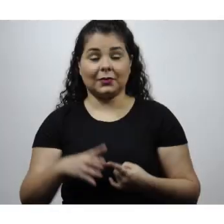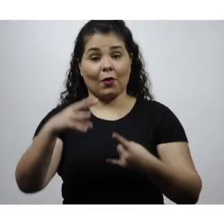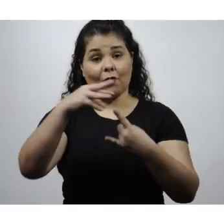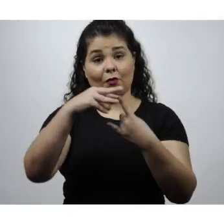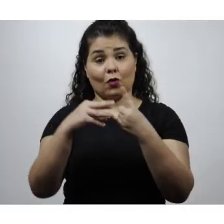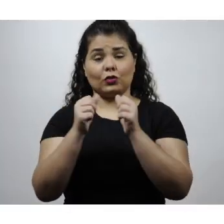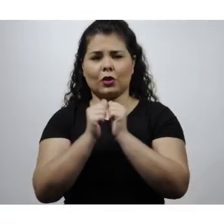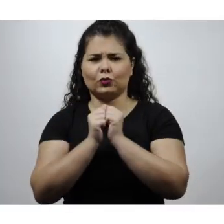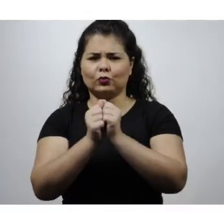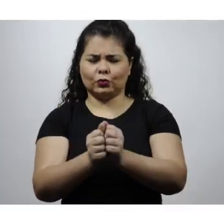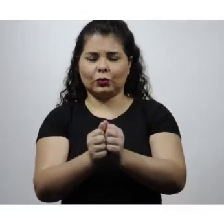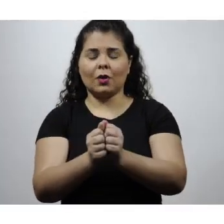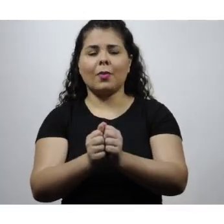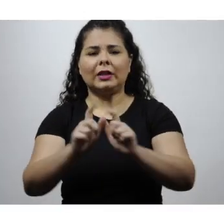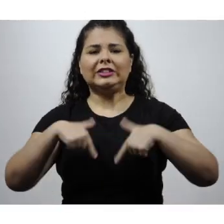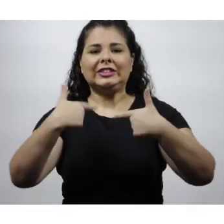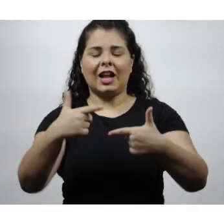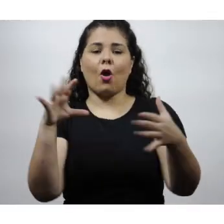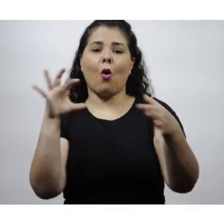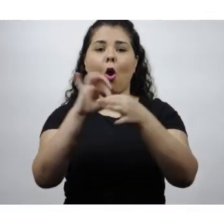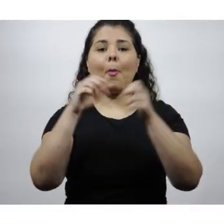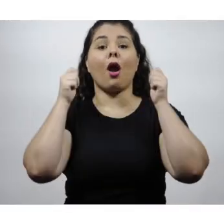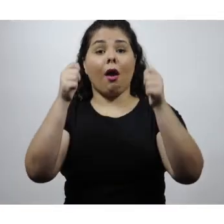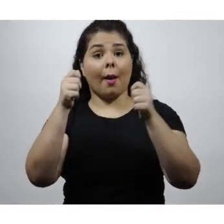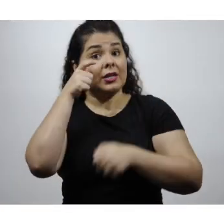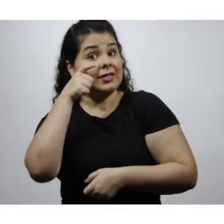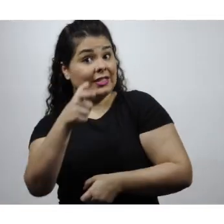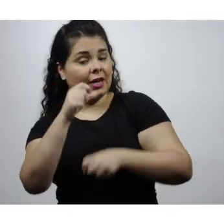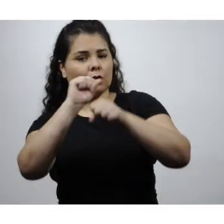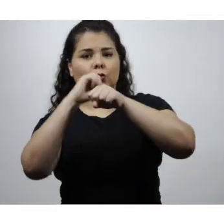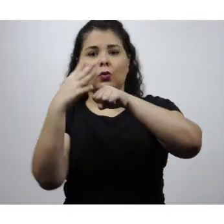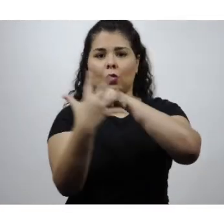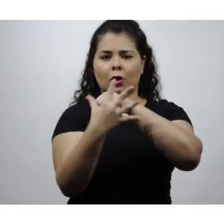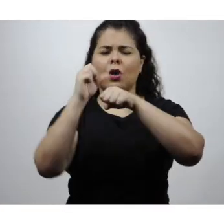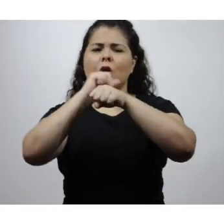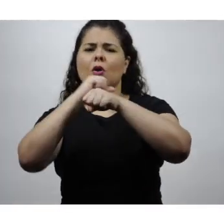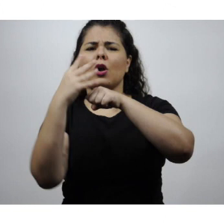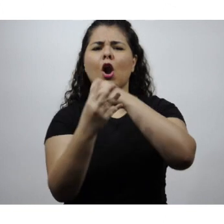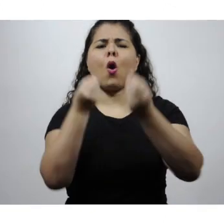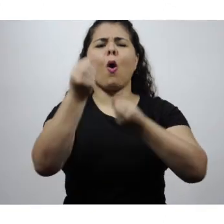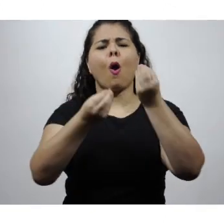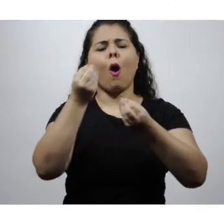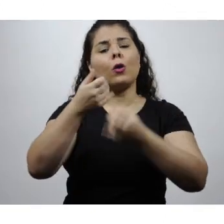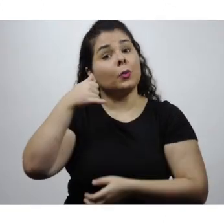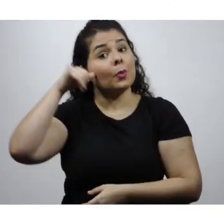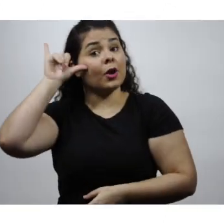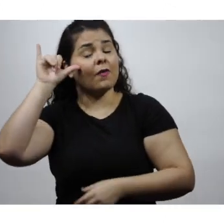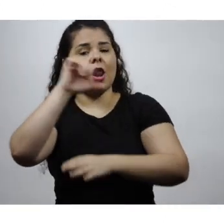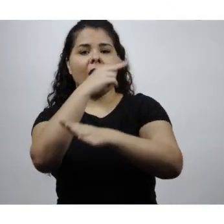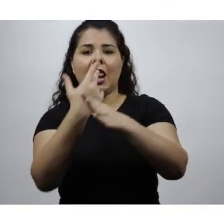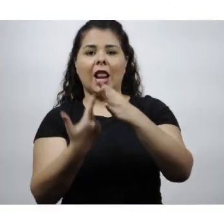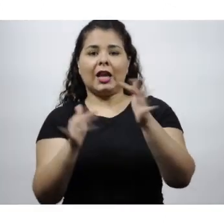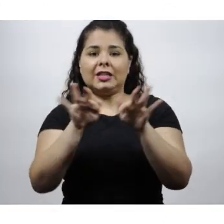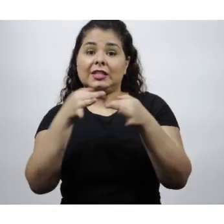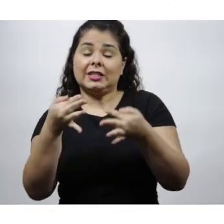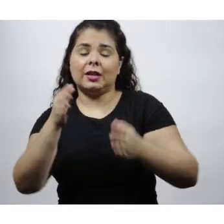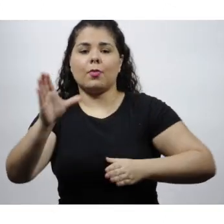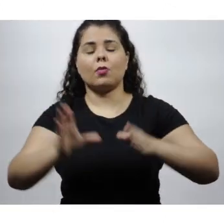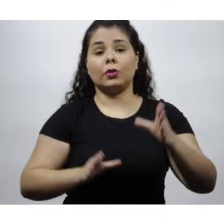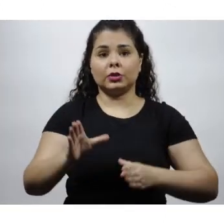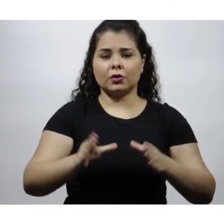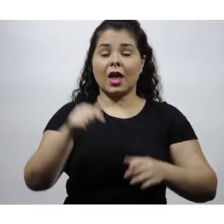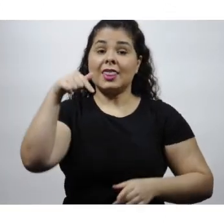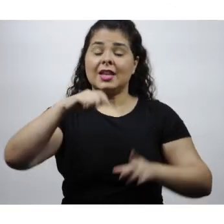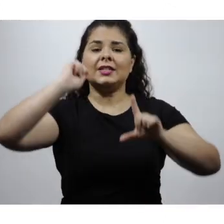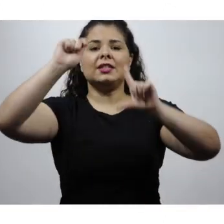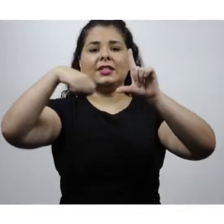Fiocruz está junto. Ação complementar à campanha Se Liga no Corona. Coronavírus. Como prevenir. Linguagem simples e acessível. Desenho do busto